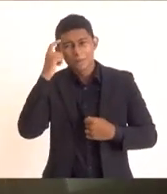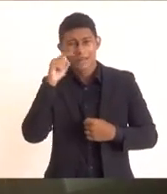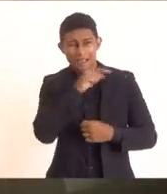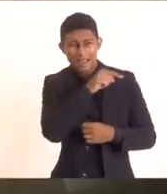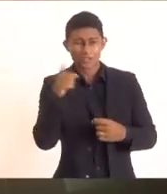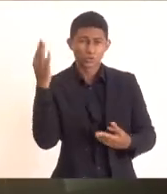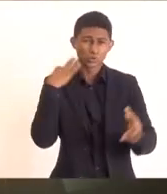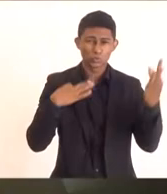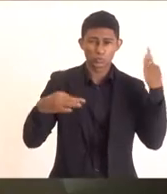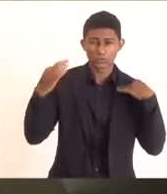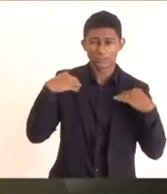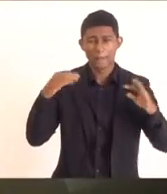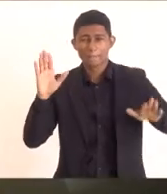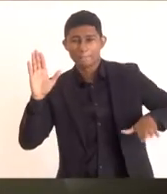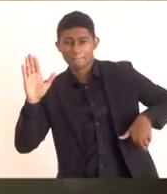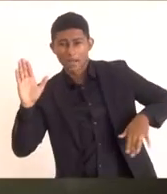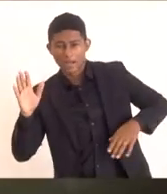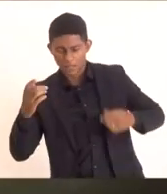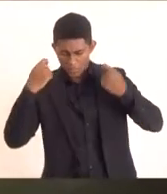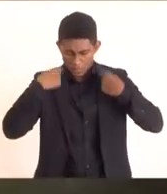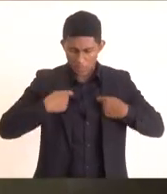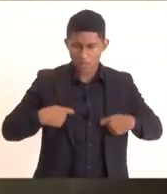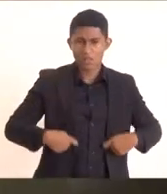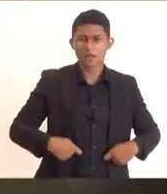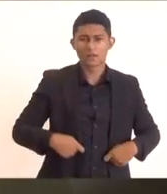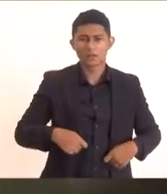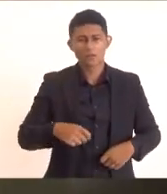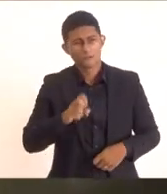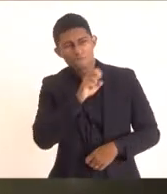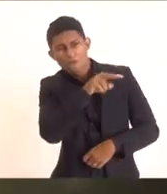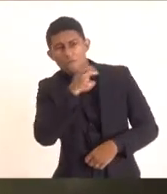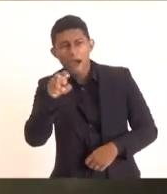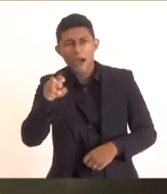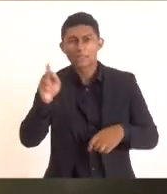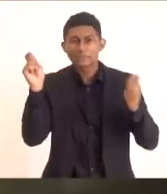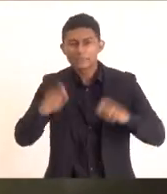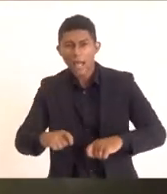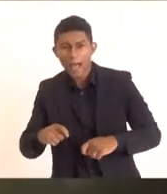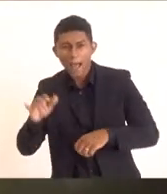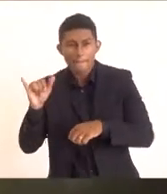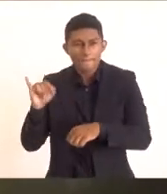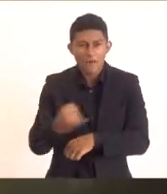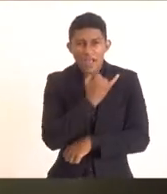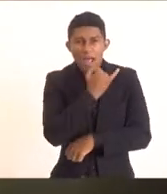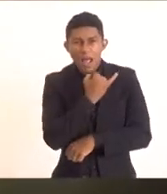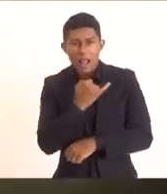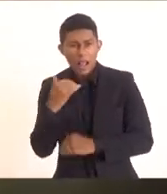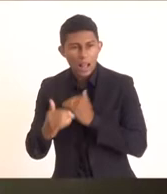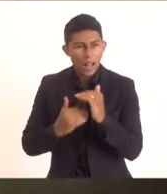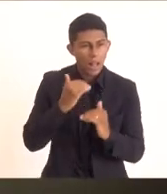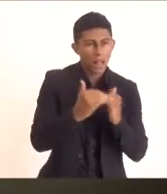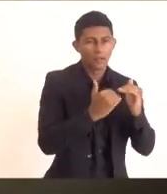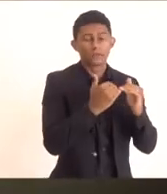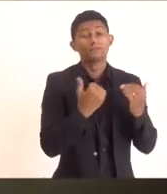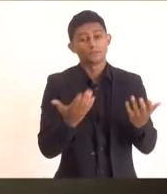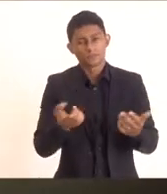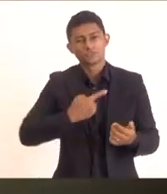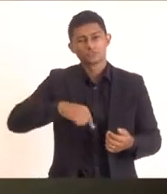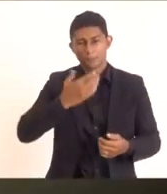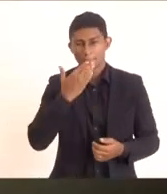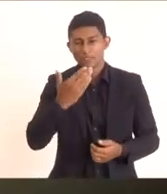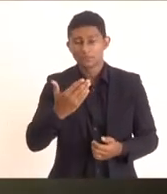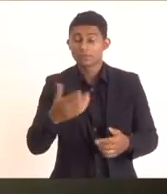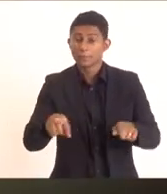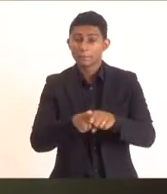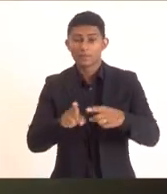dezenas de atividades que nós podemos desenvolver. Bom, então, essa é a nossa reivindicação. E,